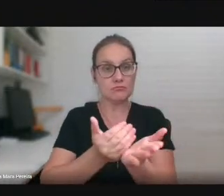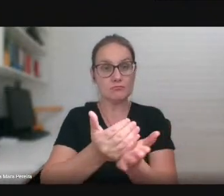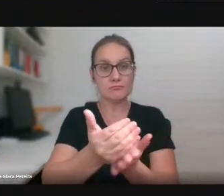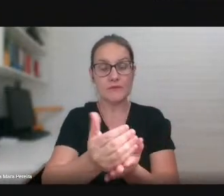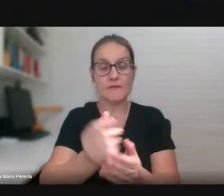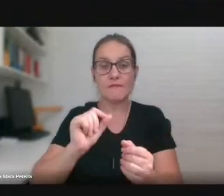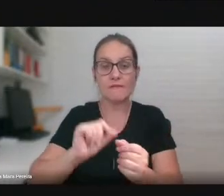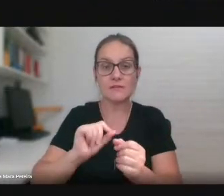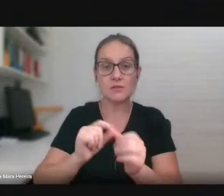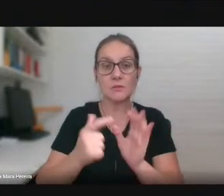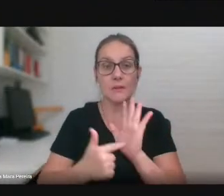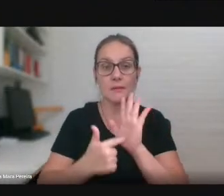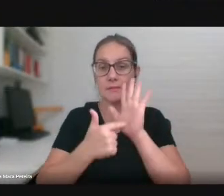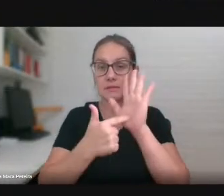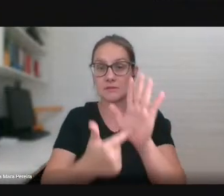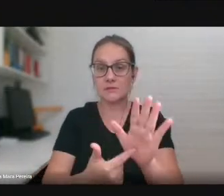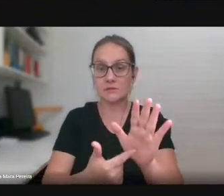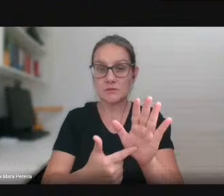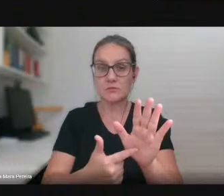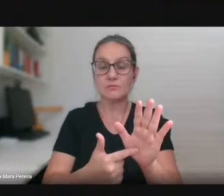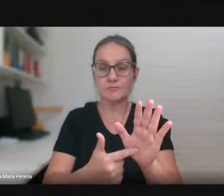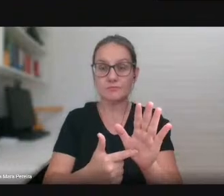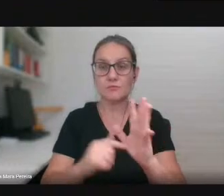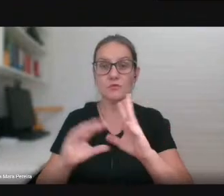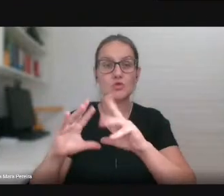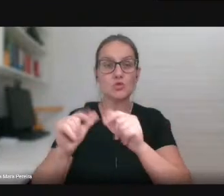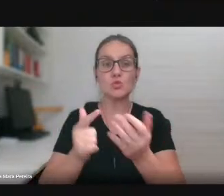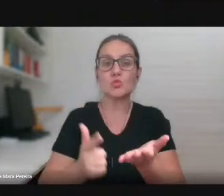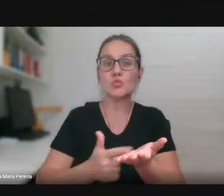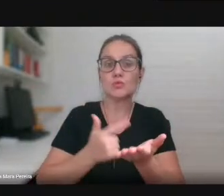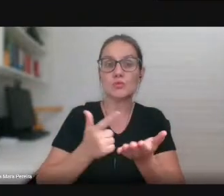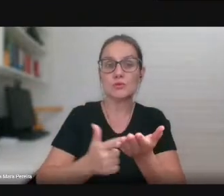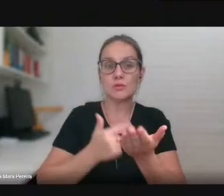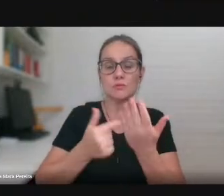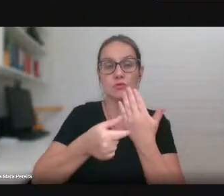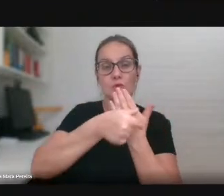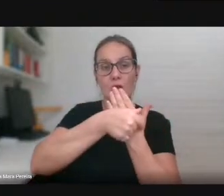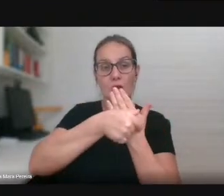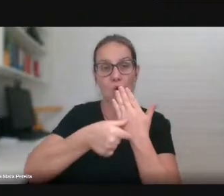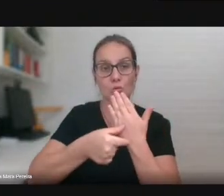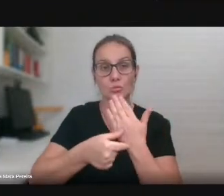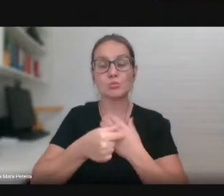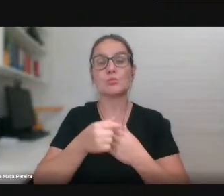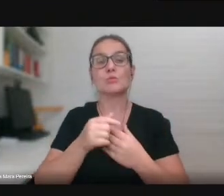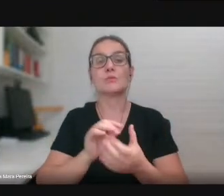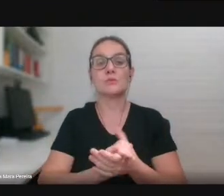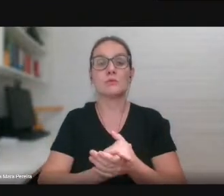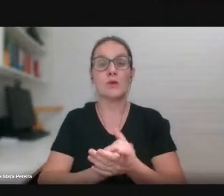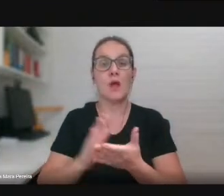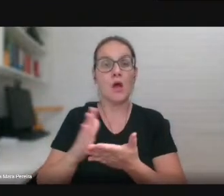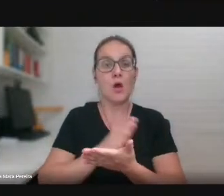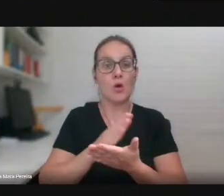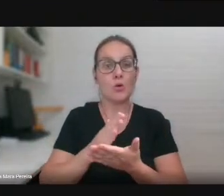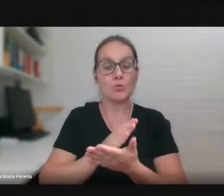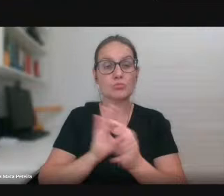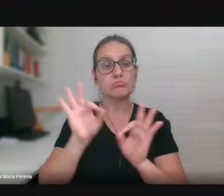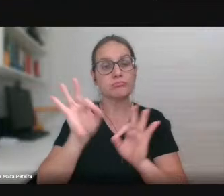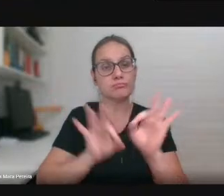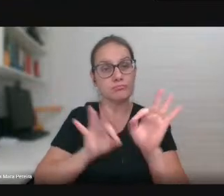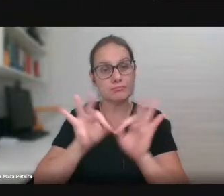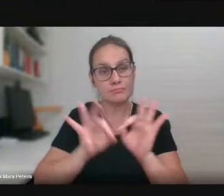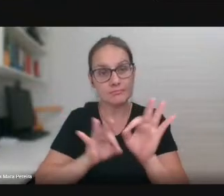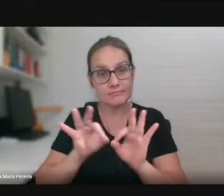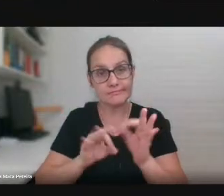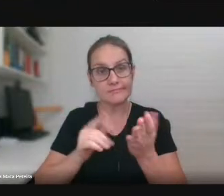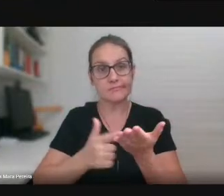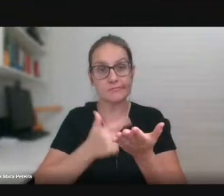apresentação destas publicações pelos seus autores aqui presentes, alguns são autores organizadores,